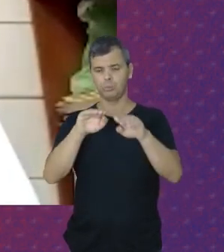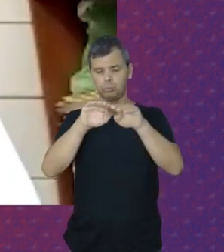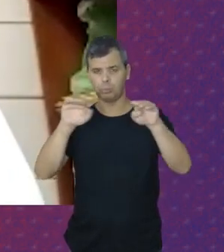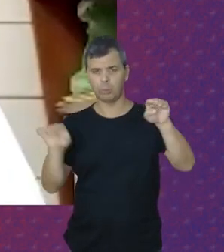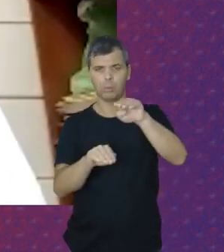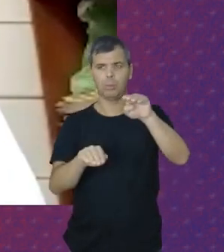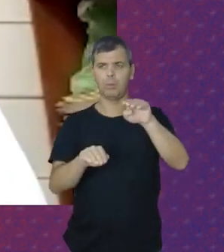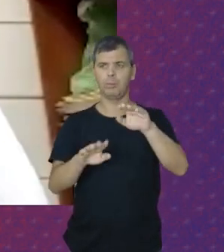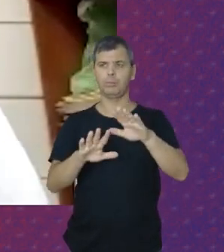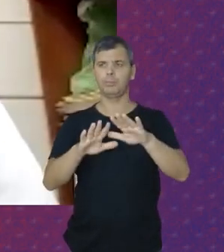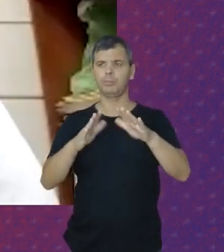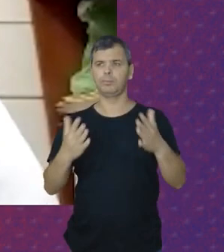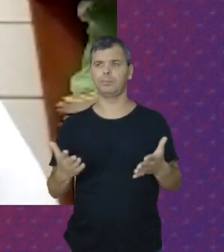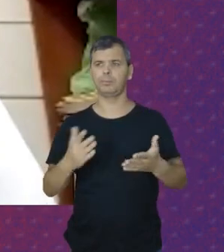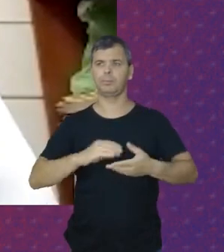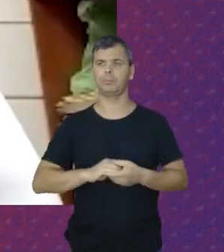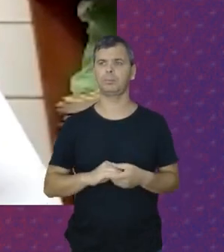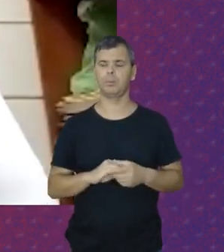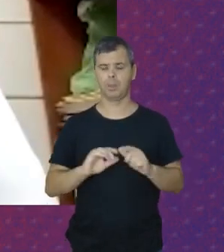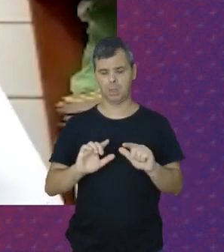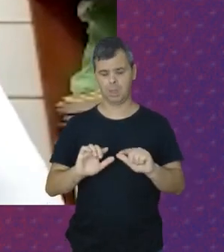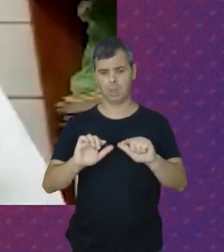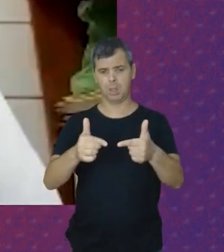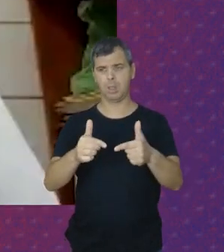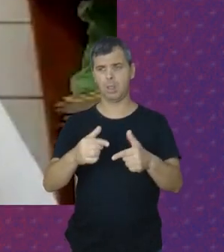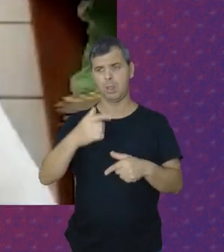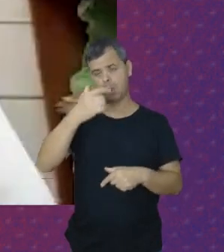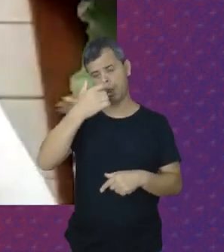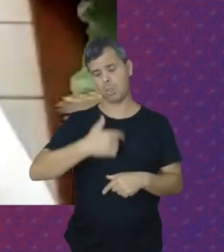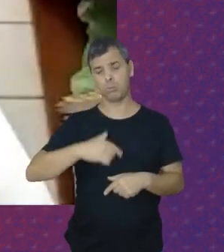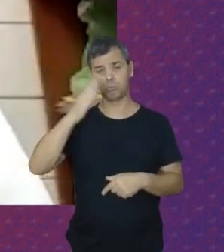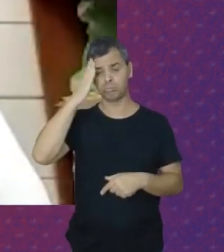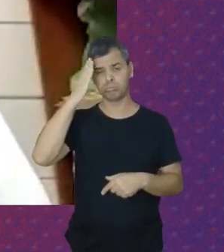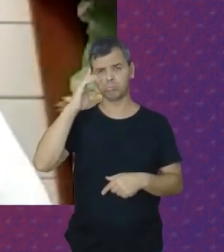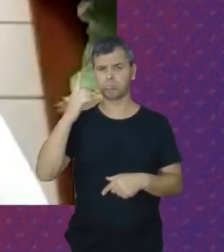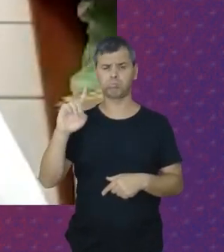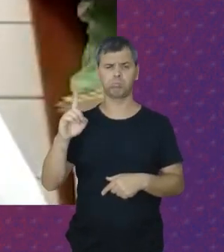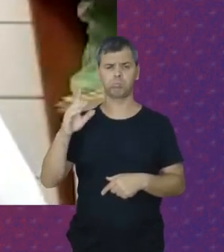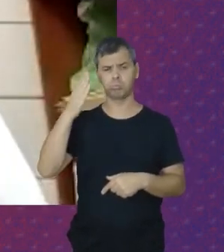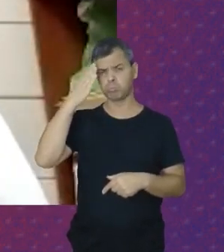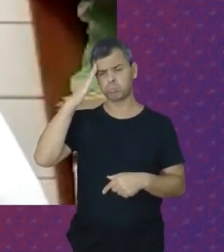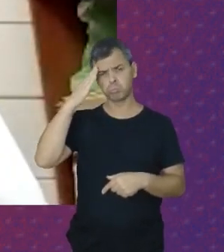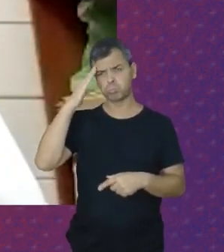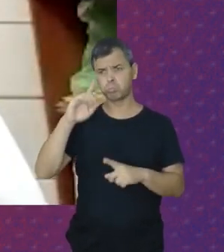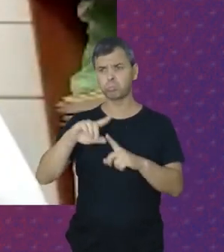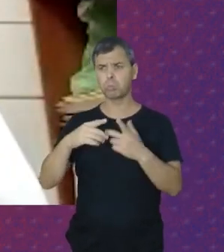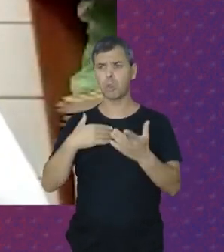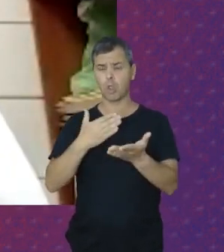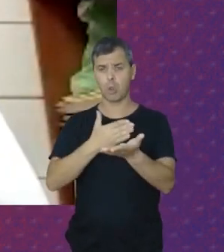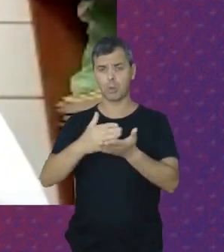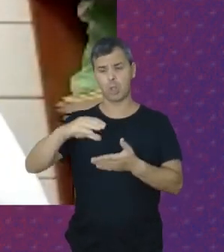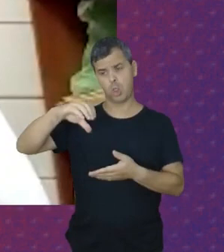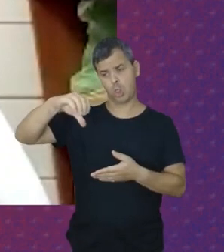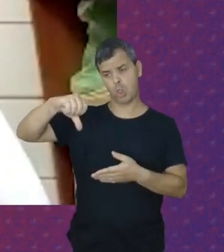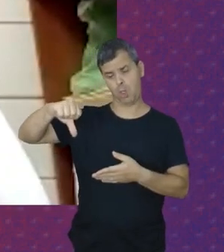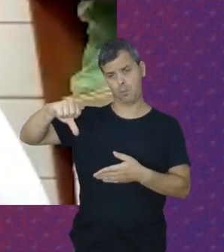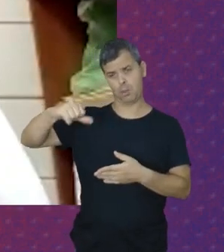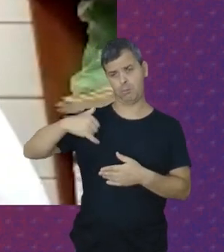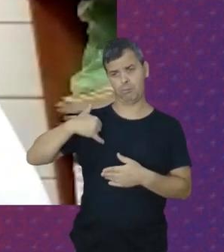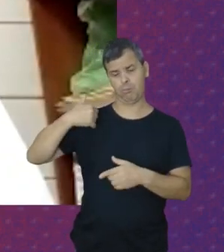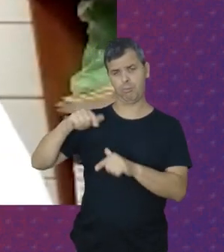Então Essa luta E eu não sabia Eu comecei a trabalhar Os 9 anos de idade